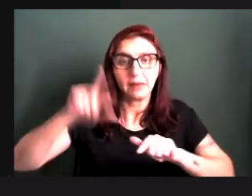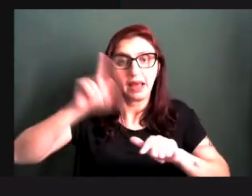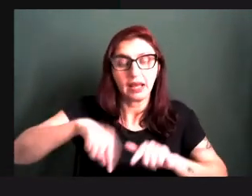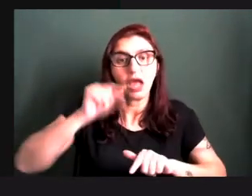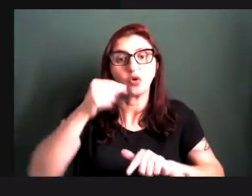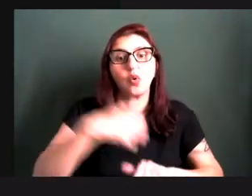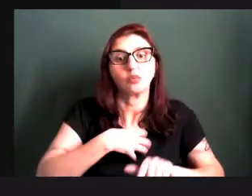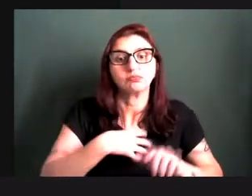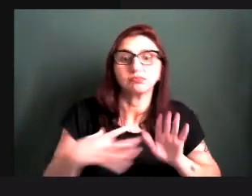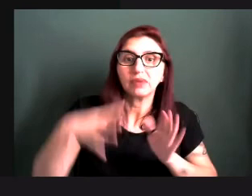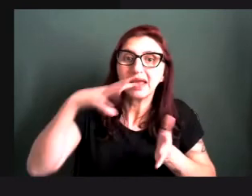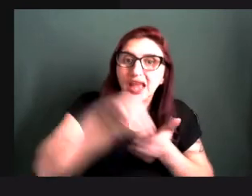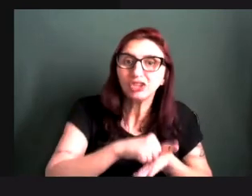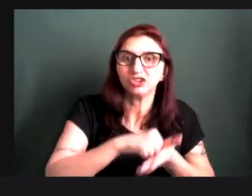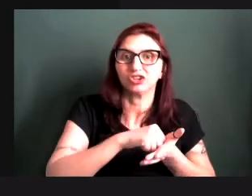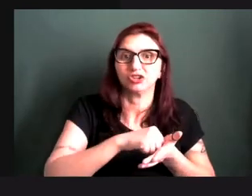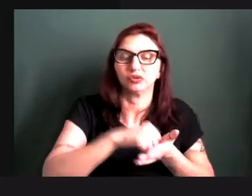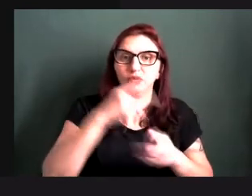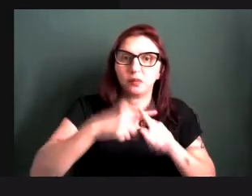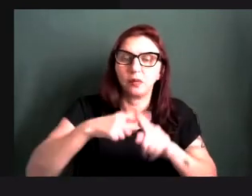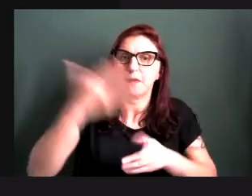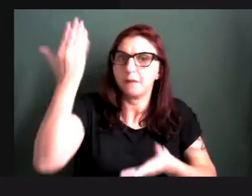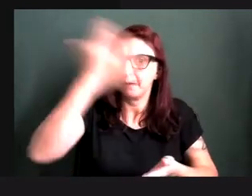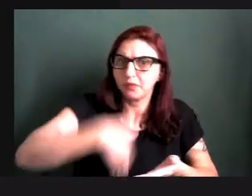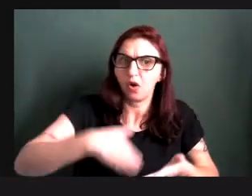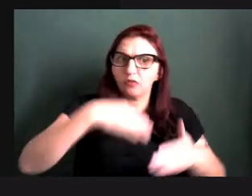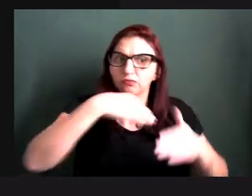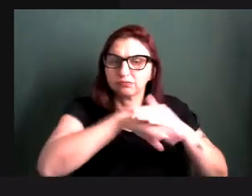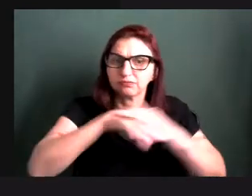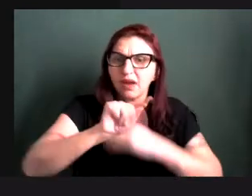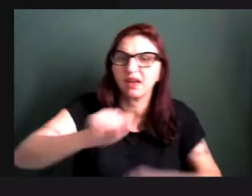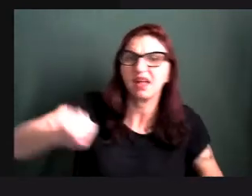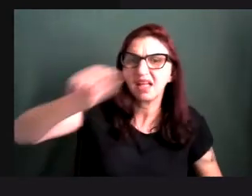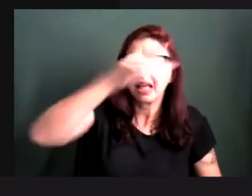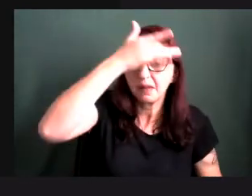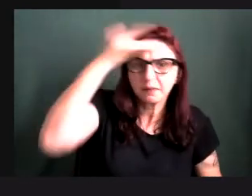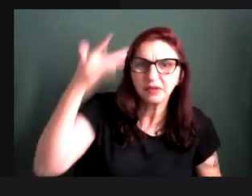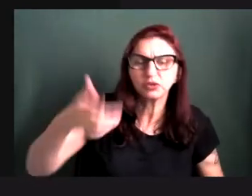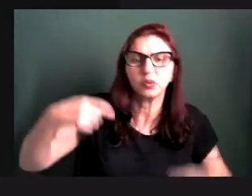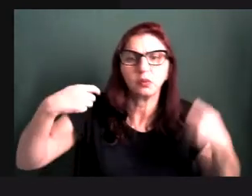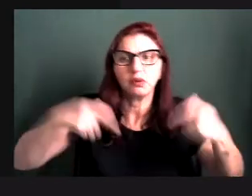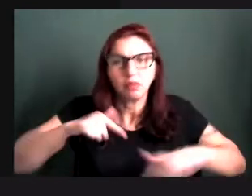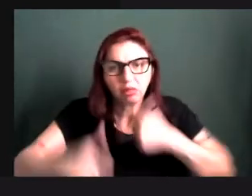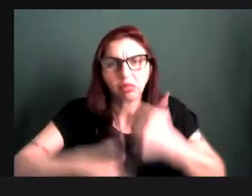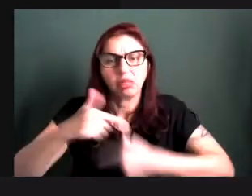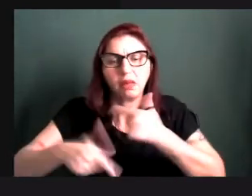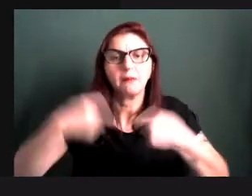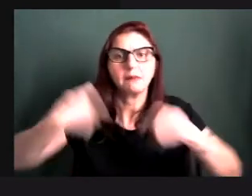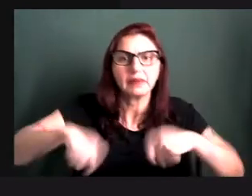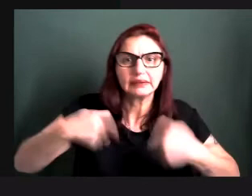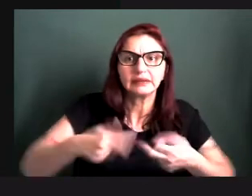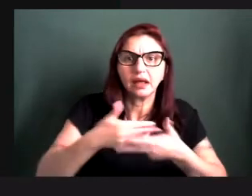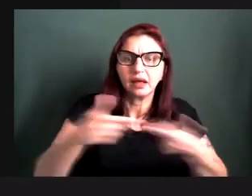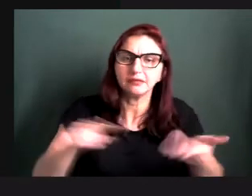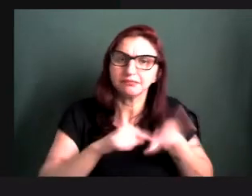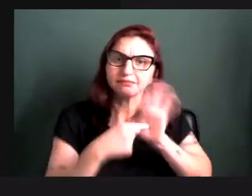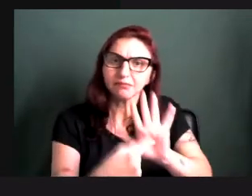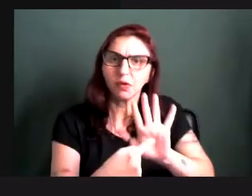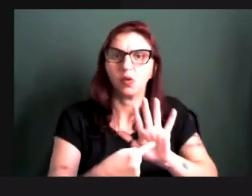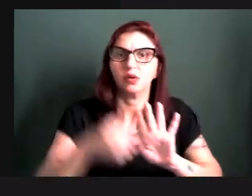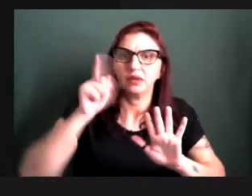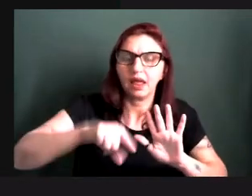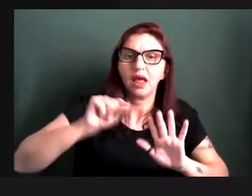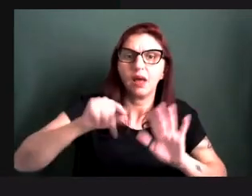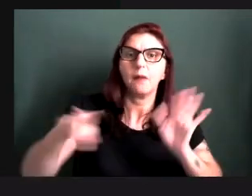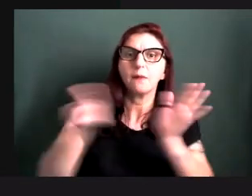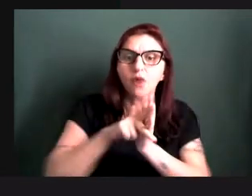voz a essas pessoas que estão à margem, que são categoria de base, são trabalhadores e trabalhadoras, é movimento secundarista, é